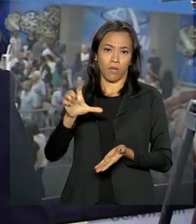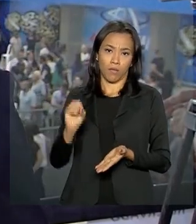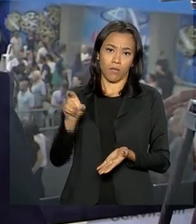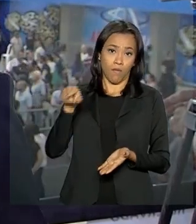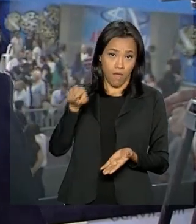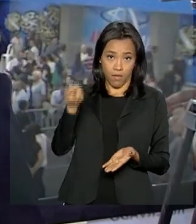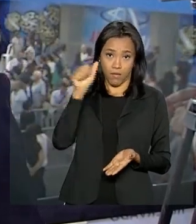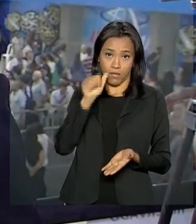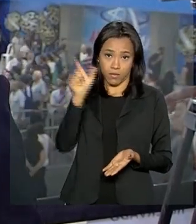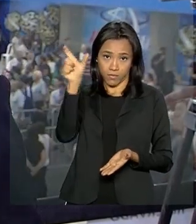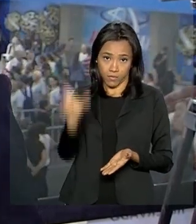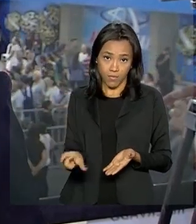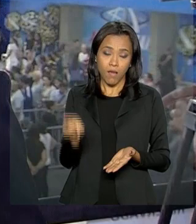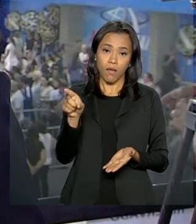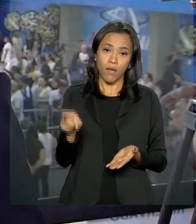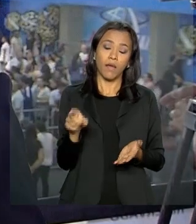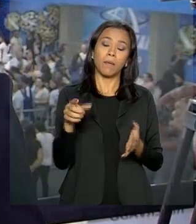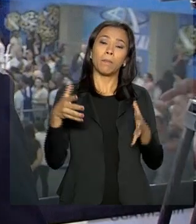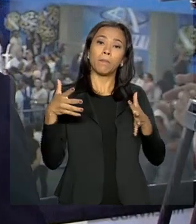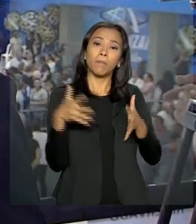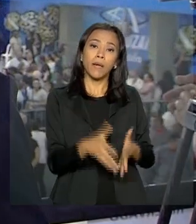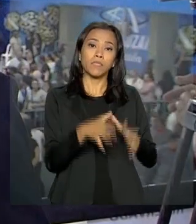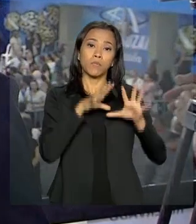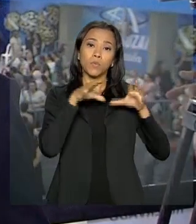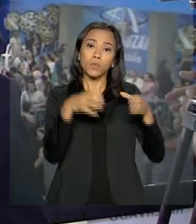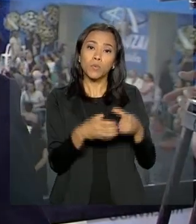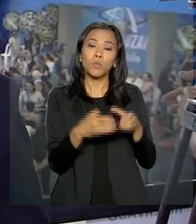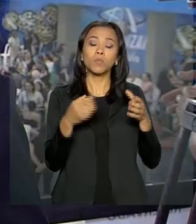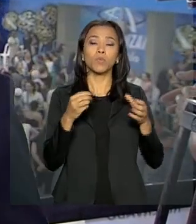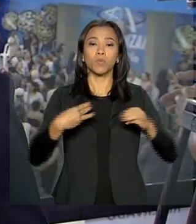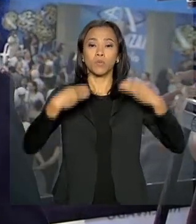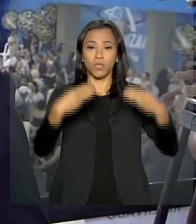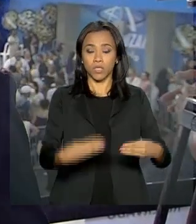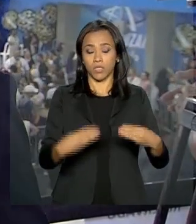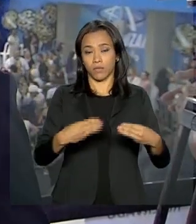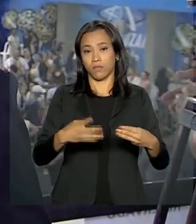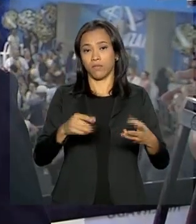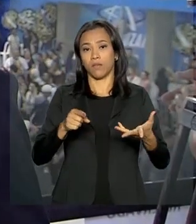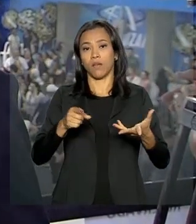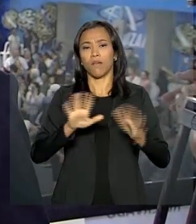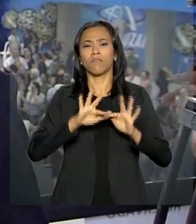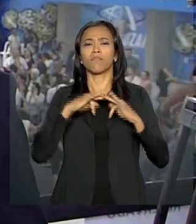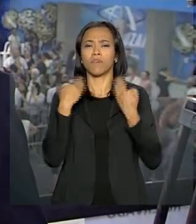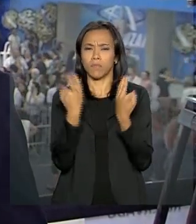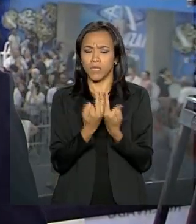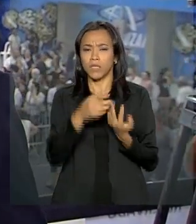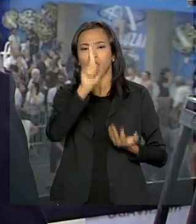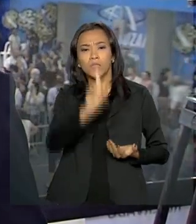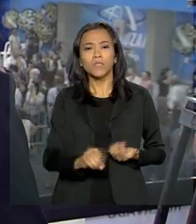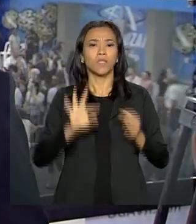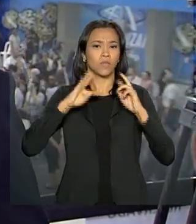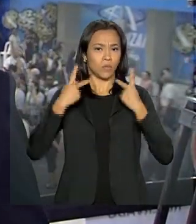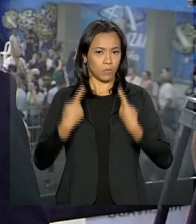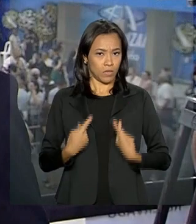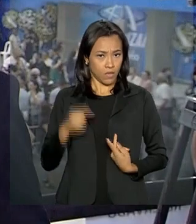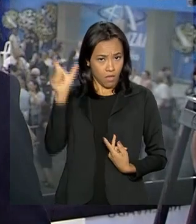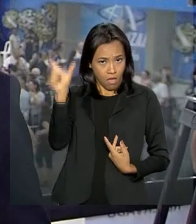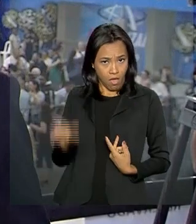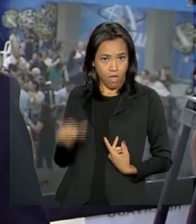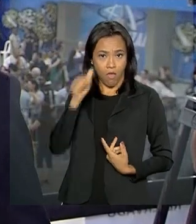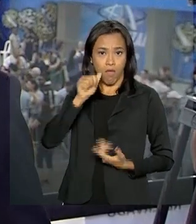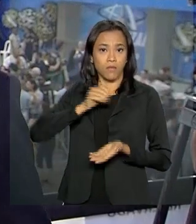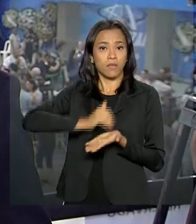parte do Ministério da Família, Mulher e Direitos Humanos, é a secretária nacional de